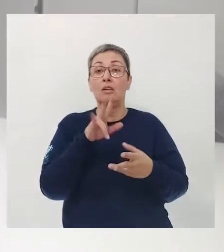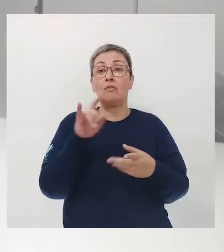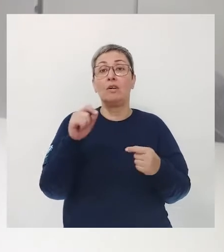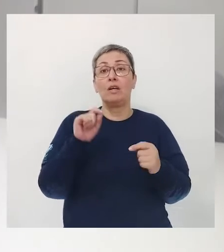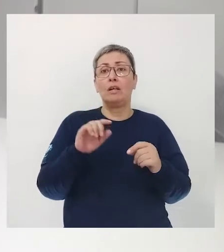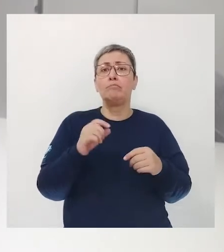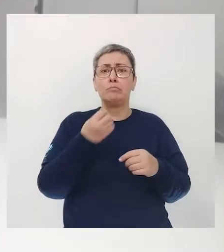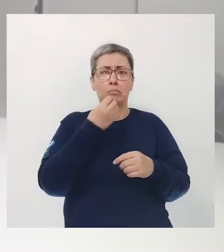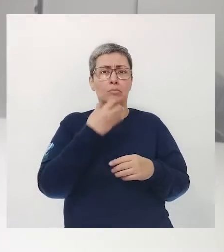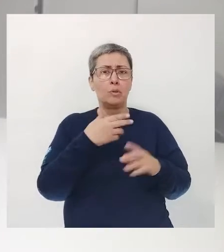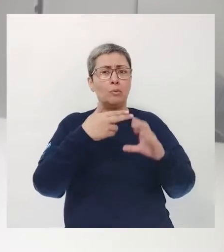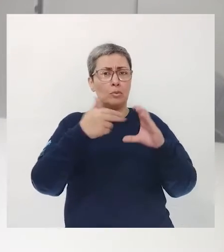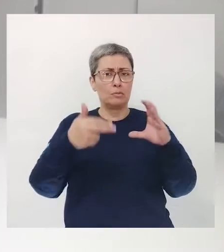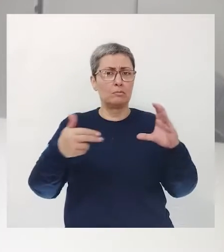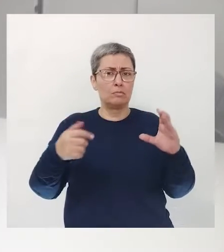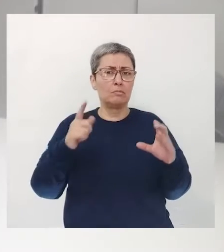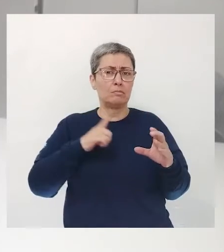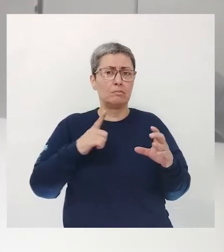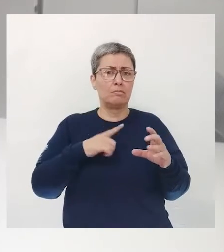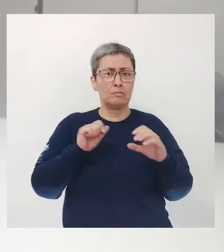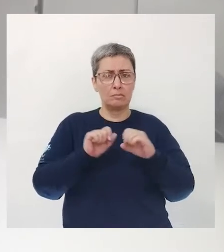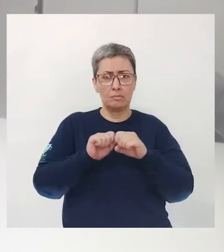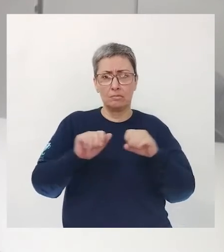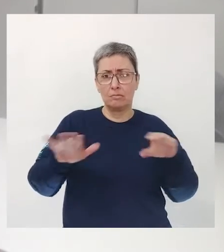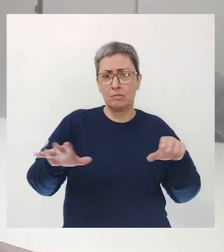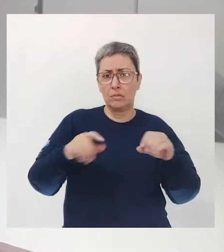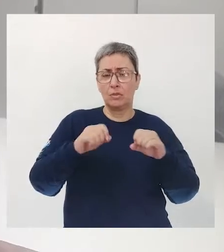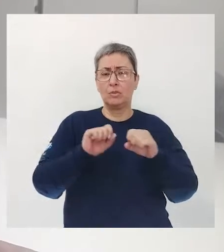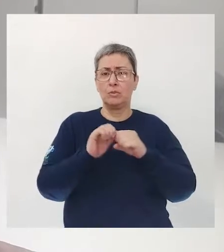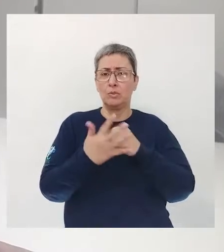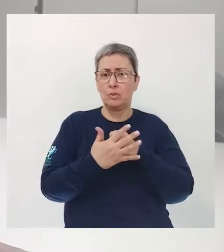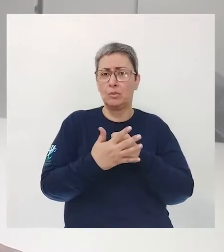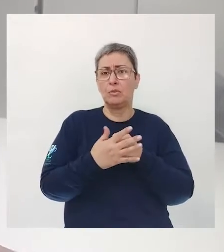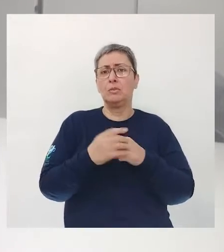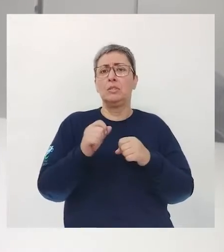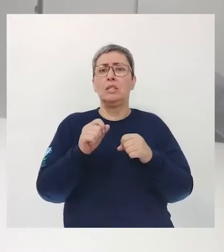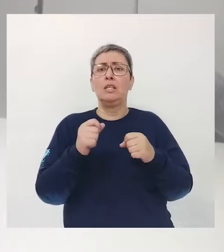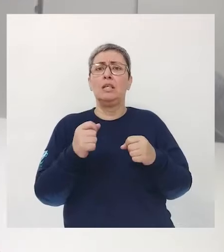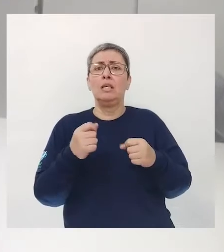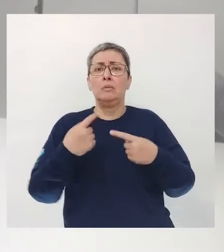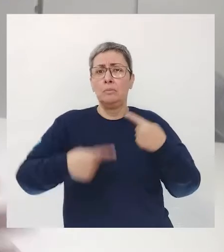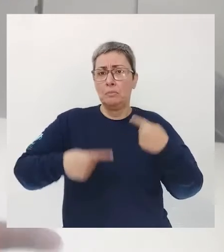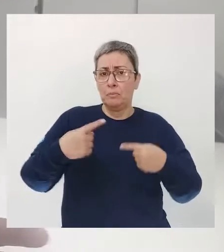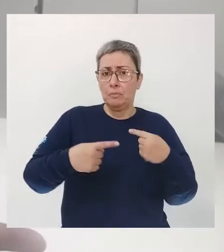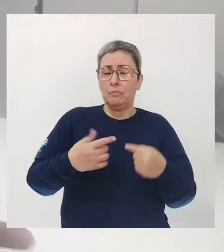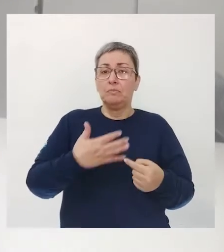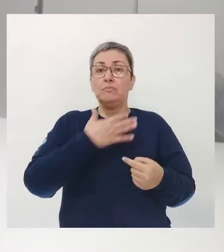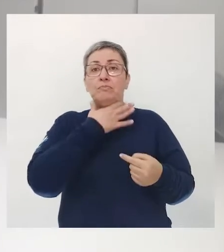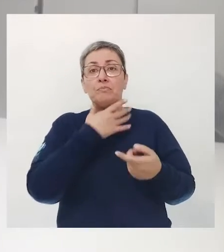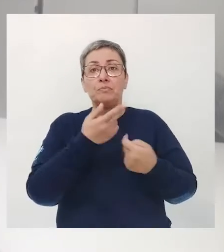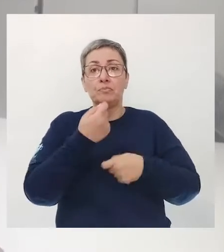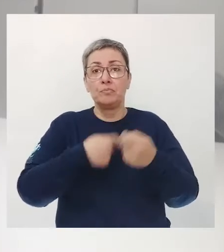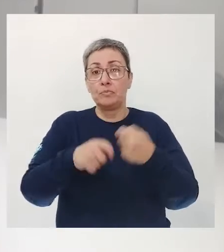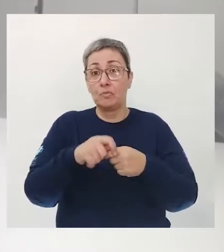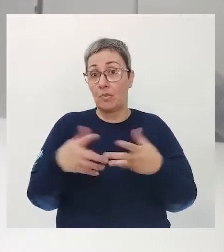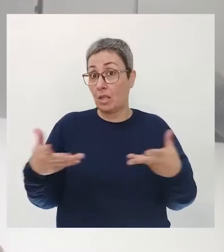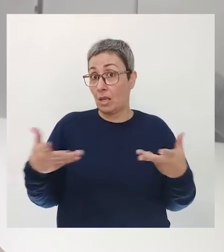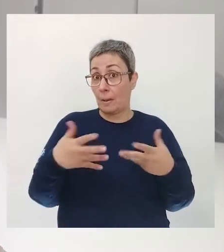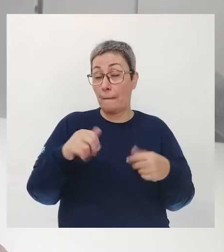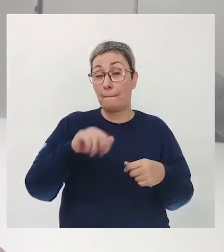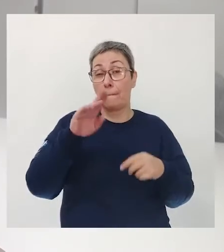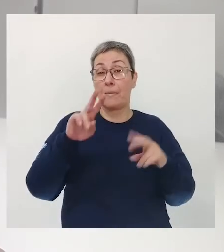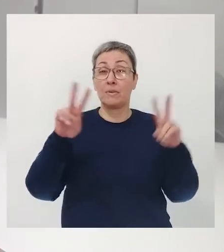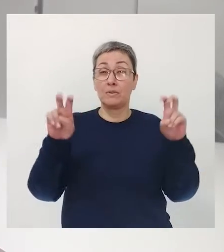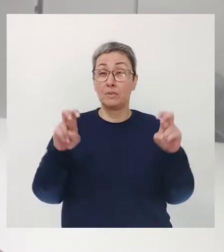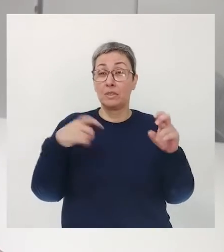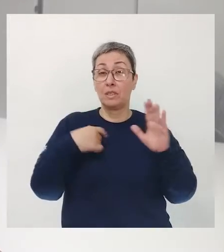Nos renderiam boas charges A pandemia A política A crise econômica Mas atualmente Um dos temas